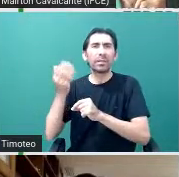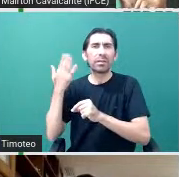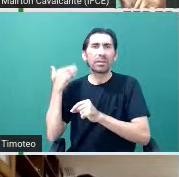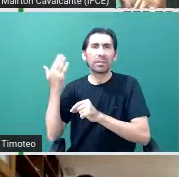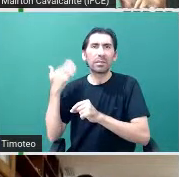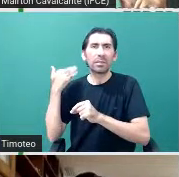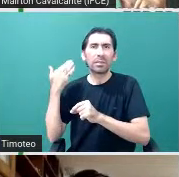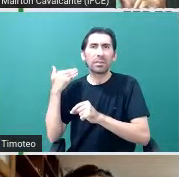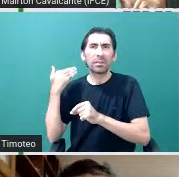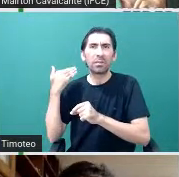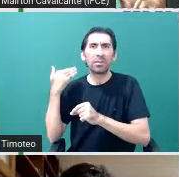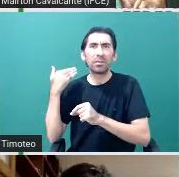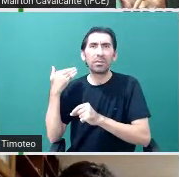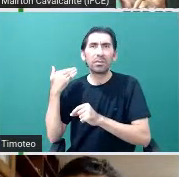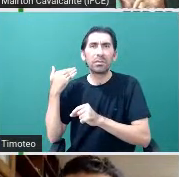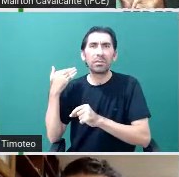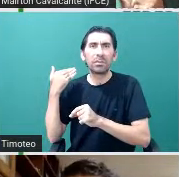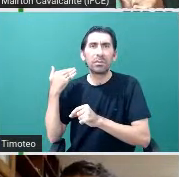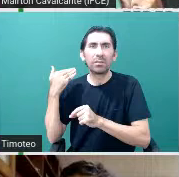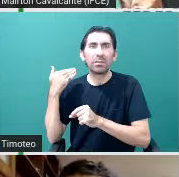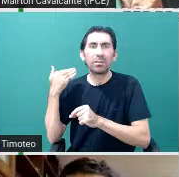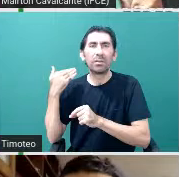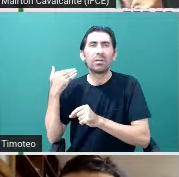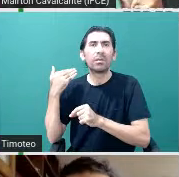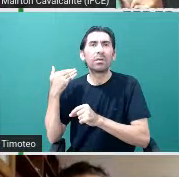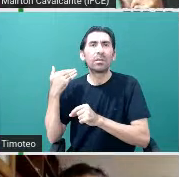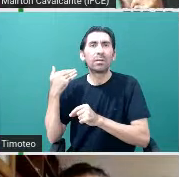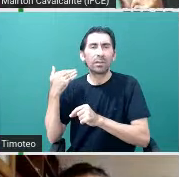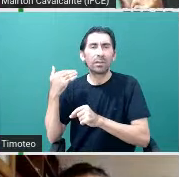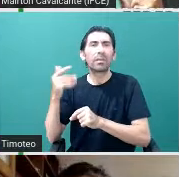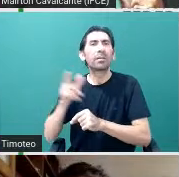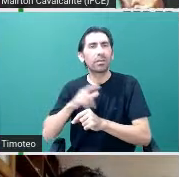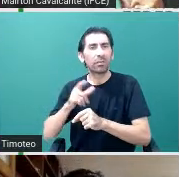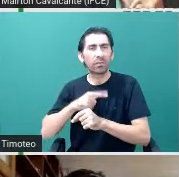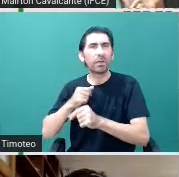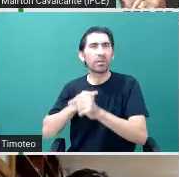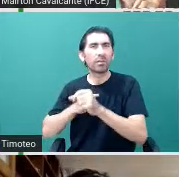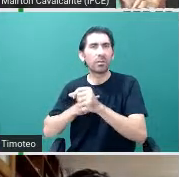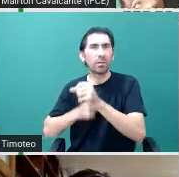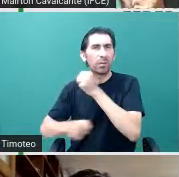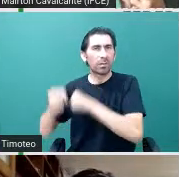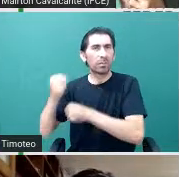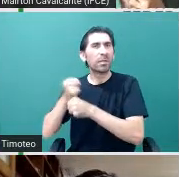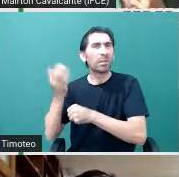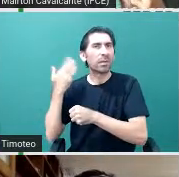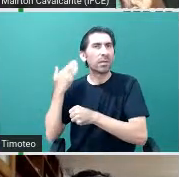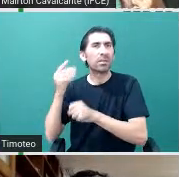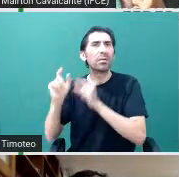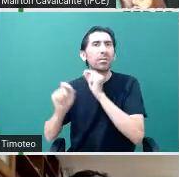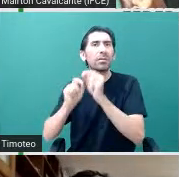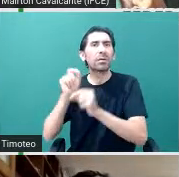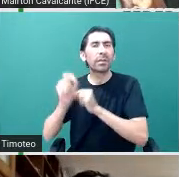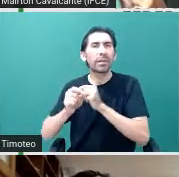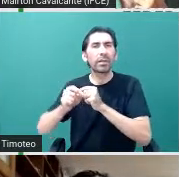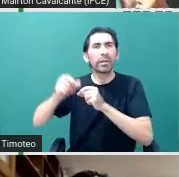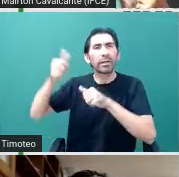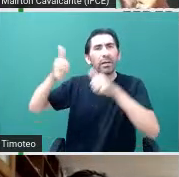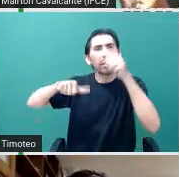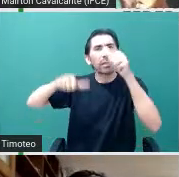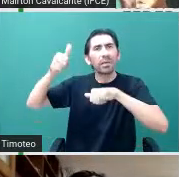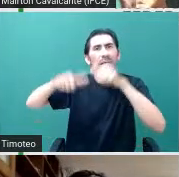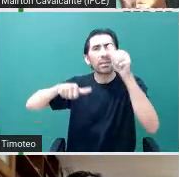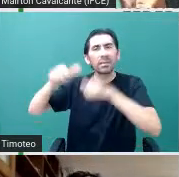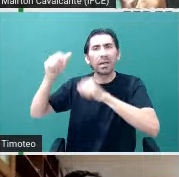o que eu tenho feito no último ano, principalmente, é medir as